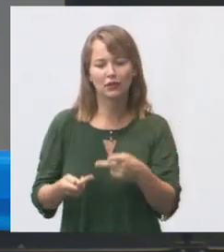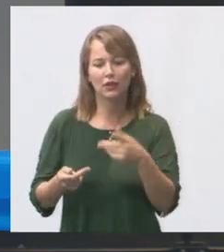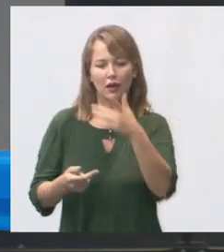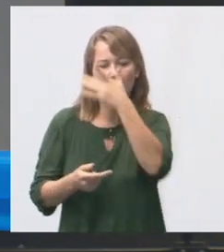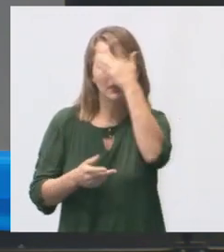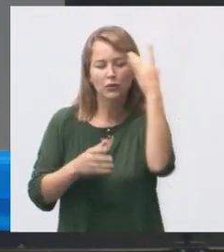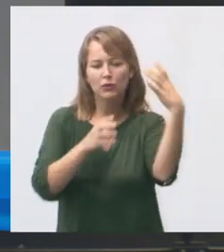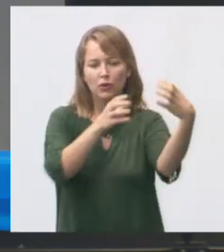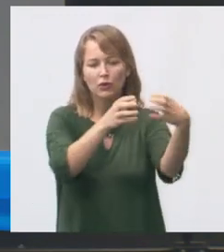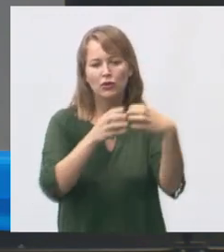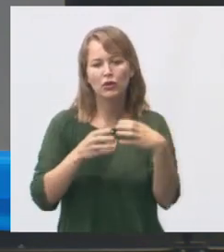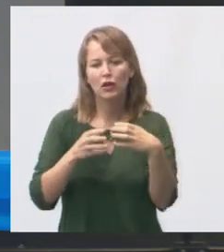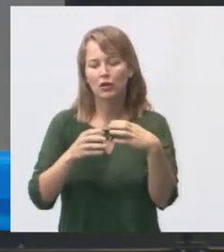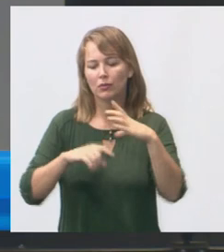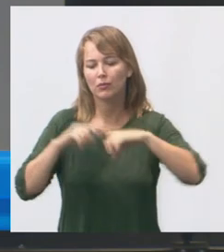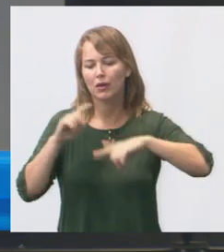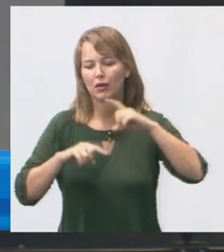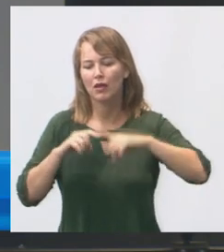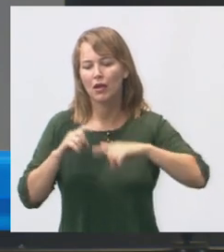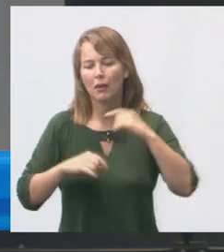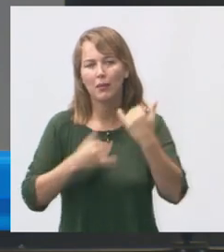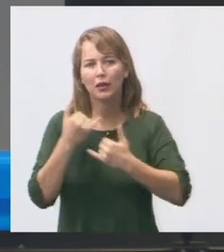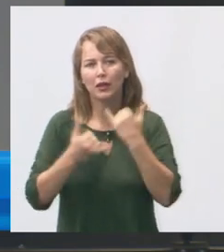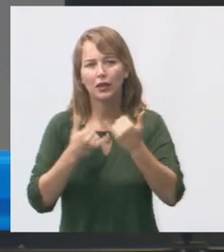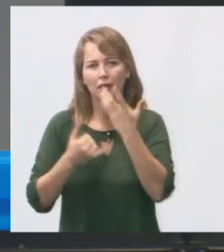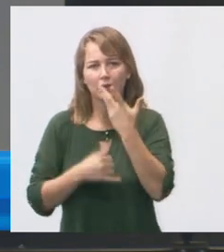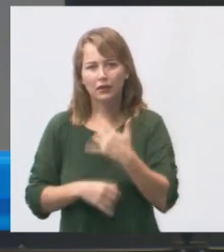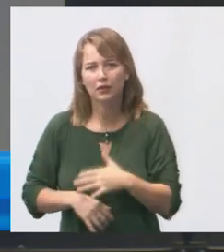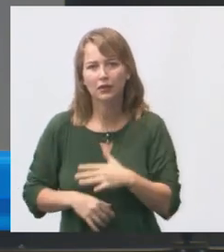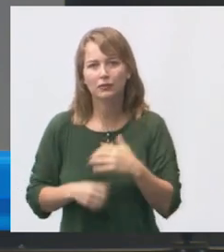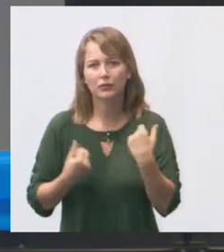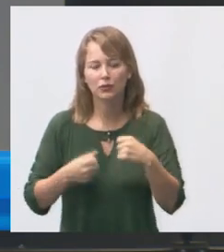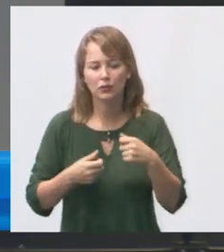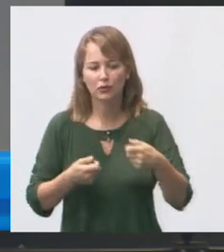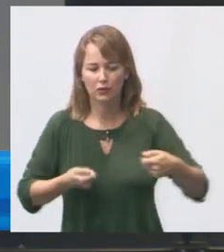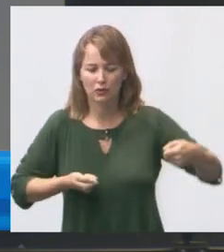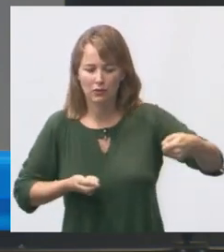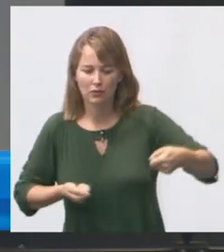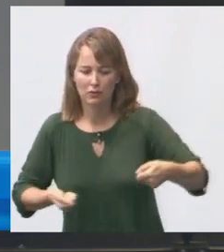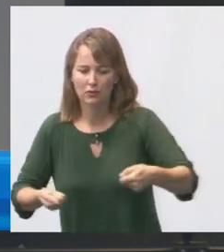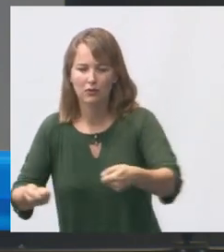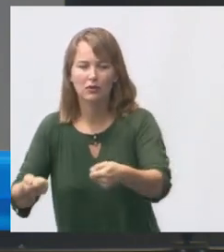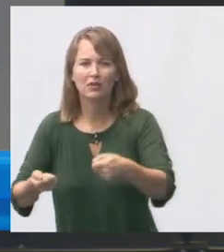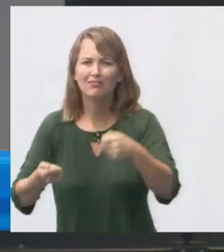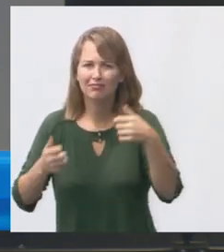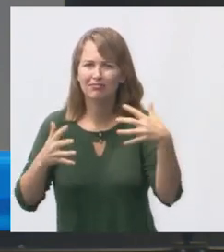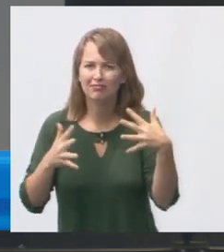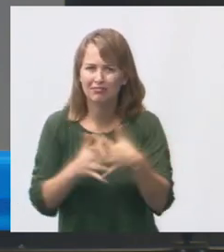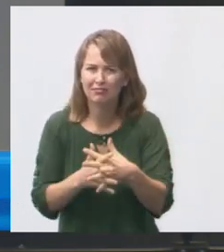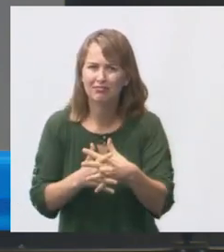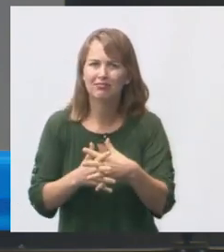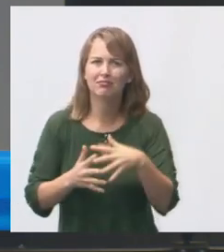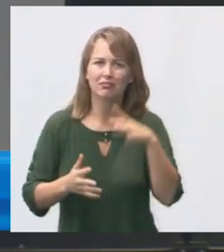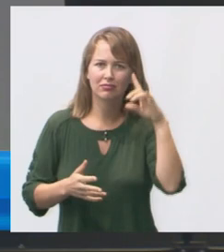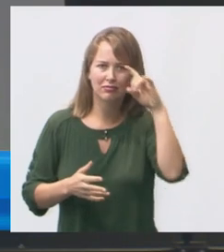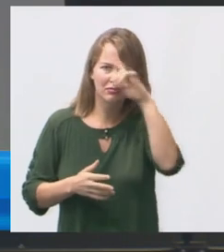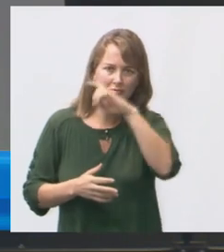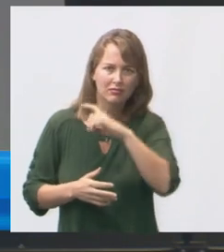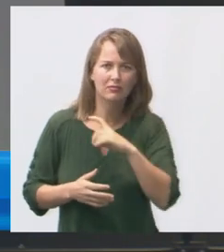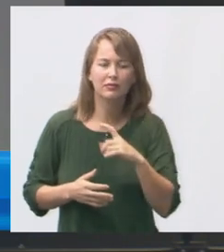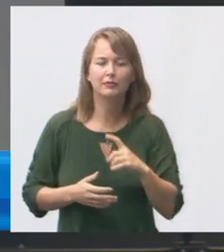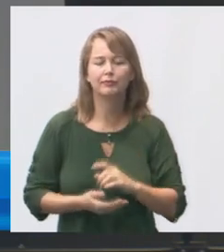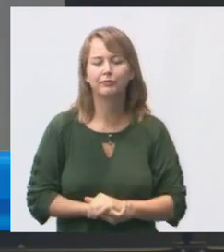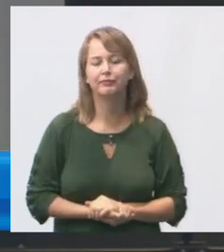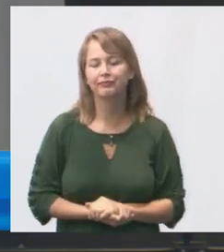equipamento brinquedo para as crianças tem que puxar num carrinho é uma situação complicada o acesso para essa